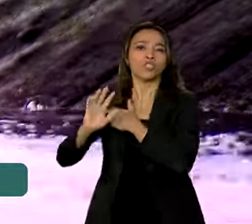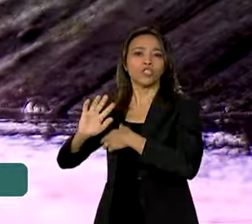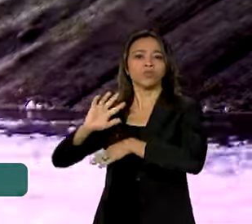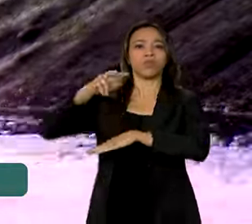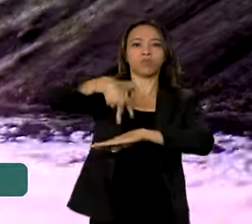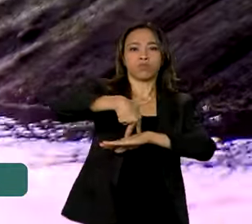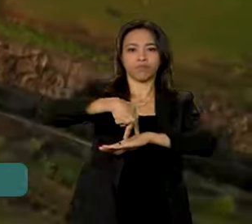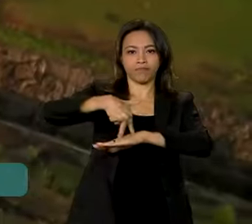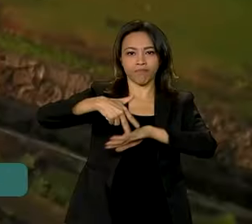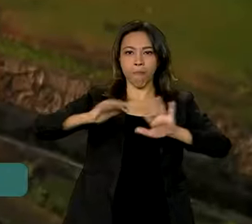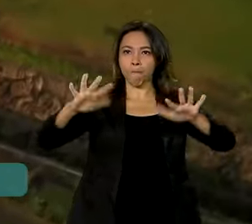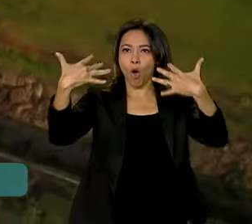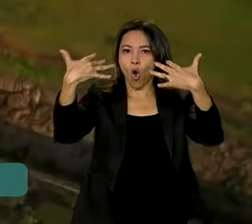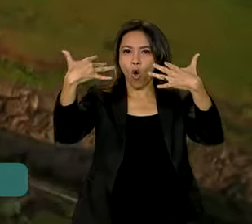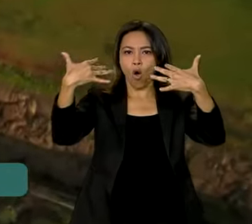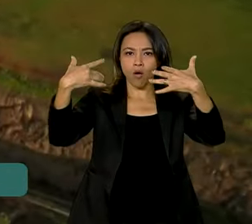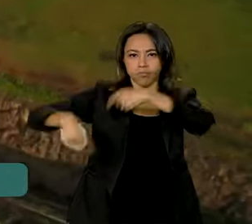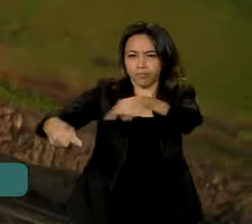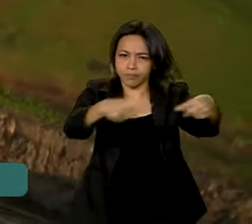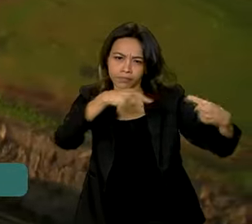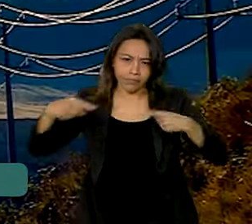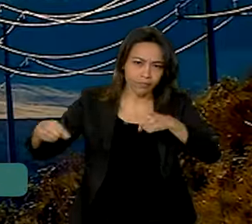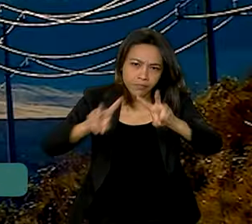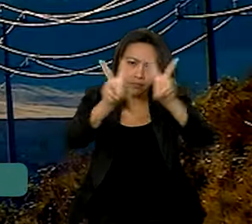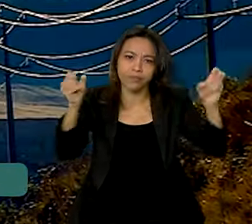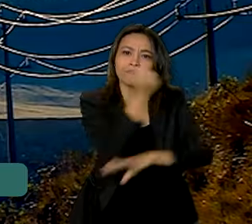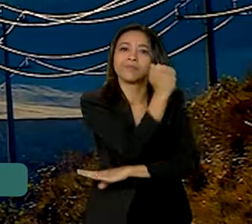de protagonista no debate ambiental.